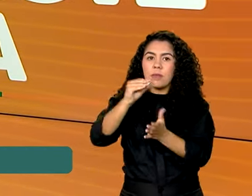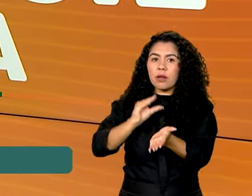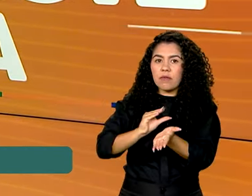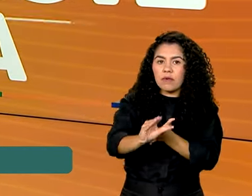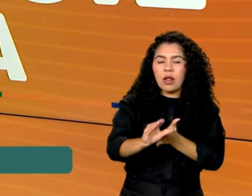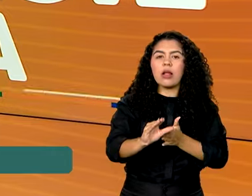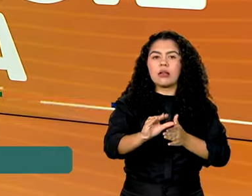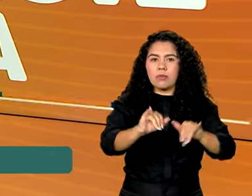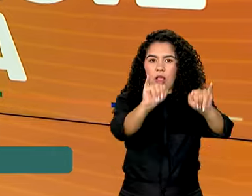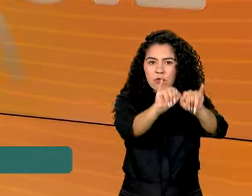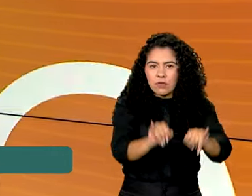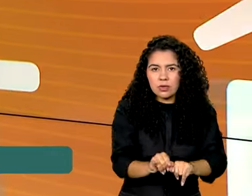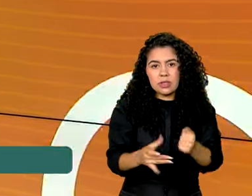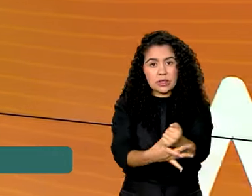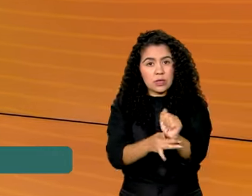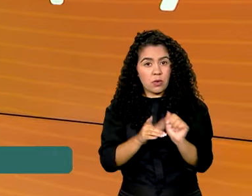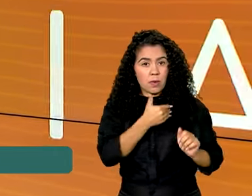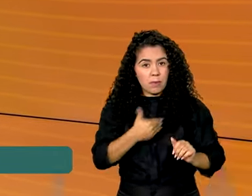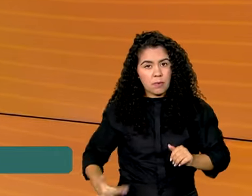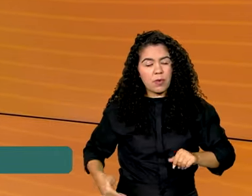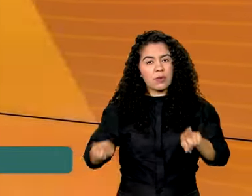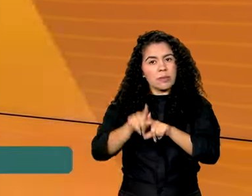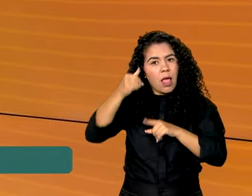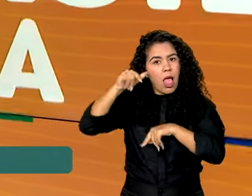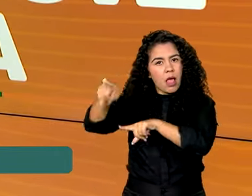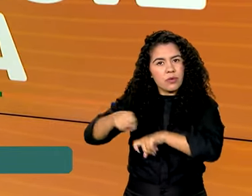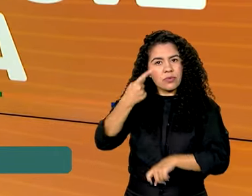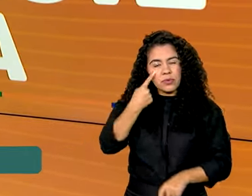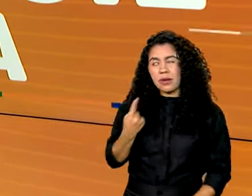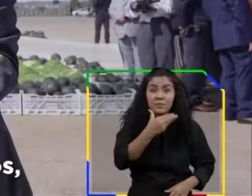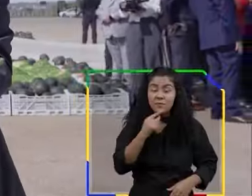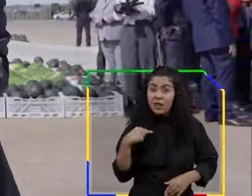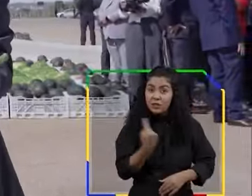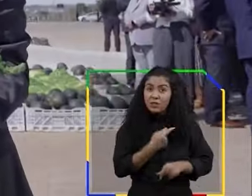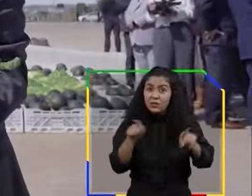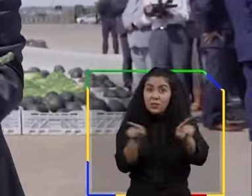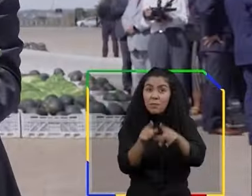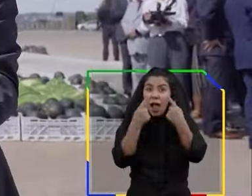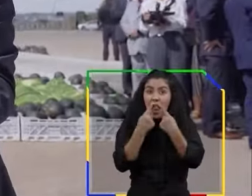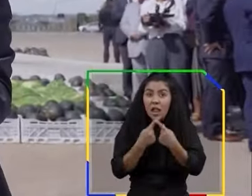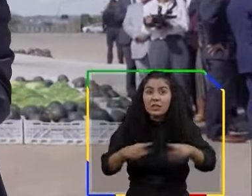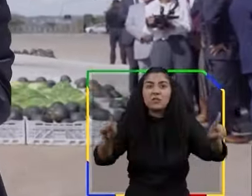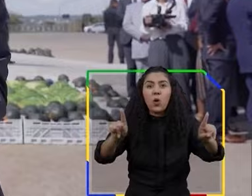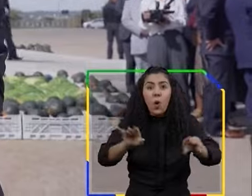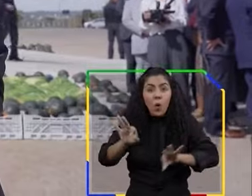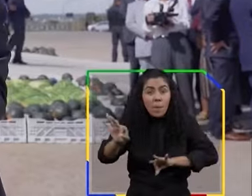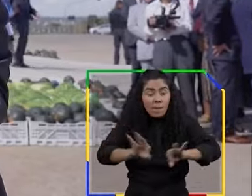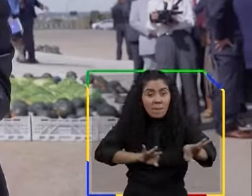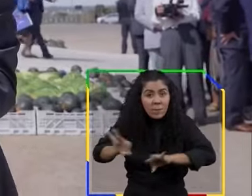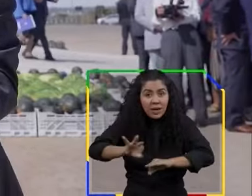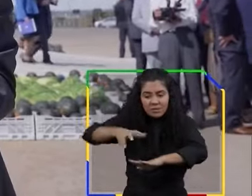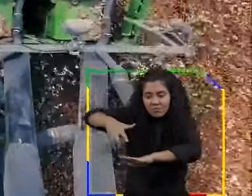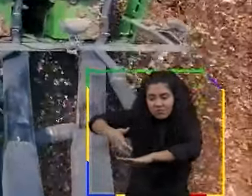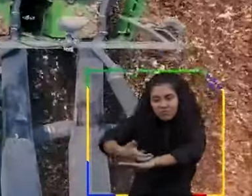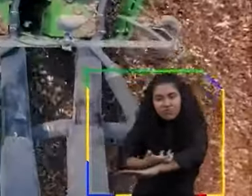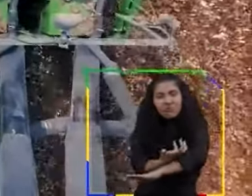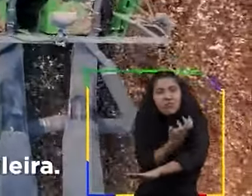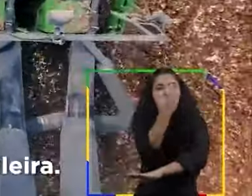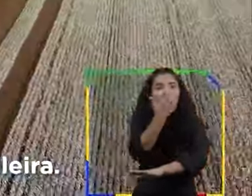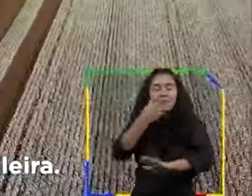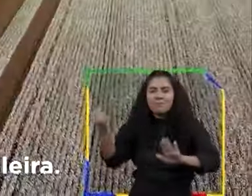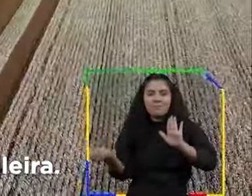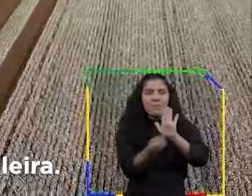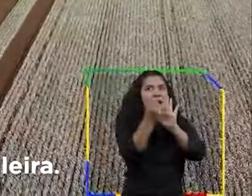infraestrutura, segurança pública e agricultura. Vamos ver. Lançamos o maior plano safra da história